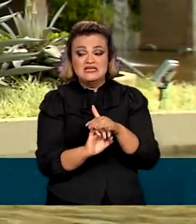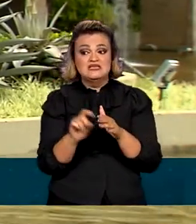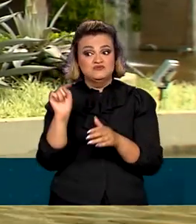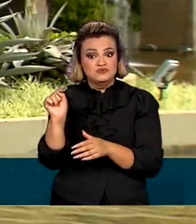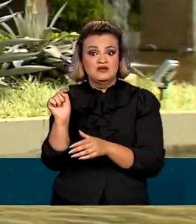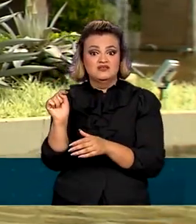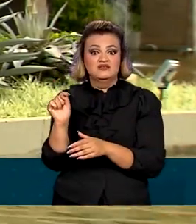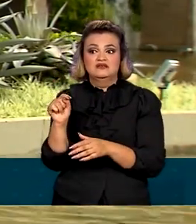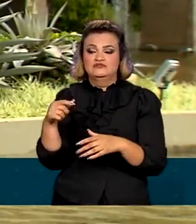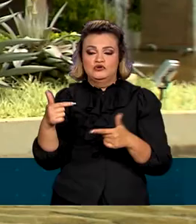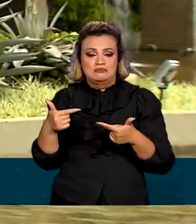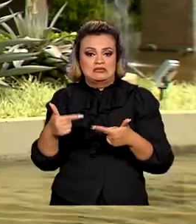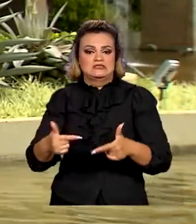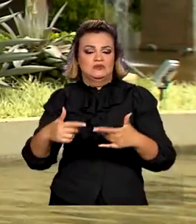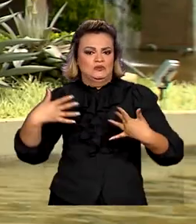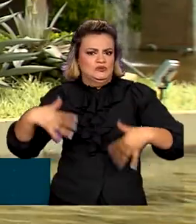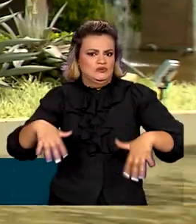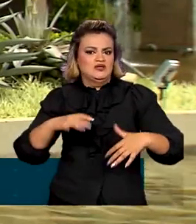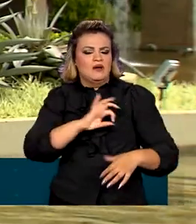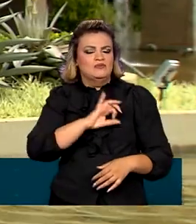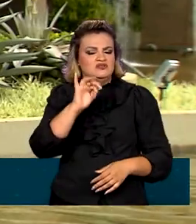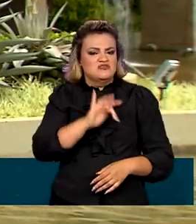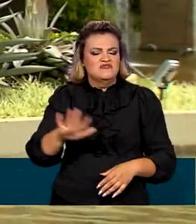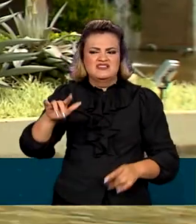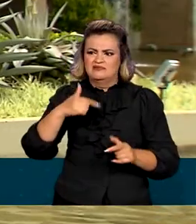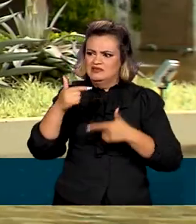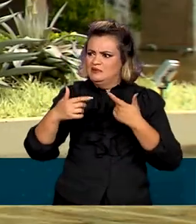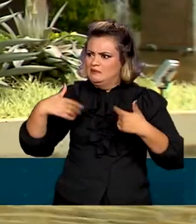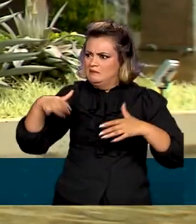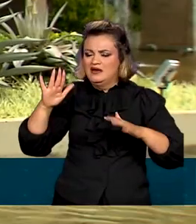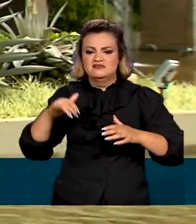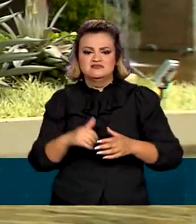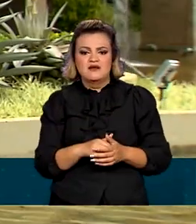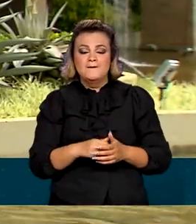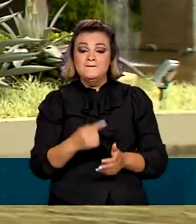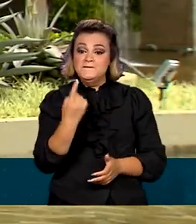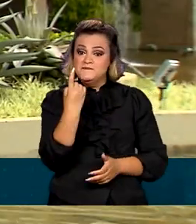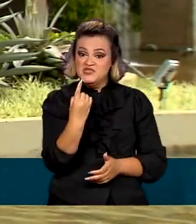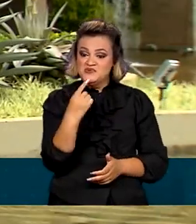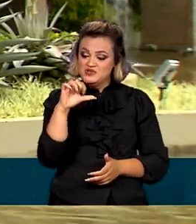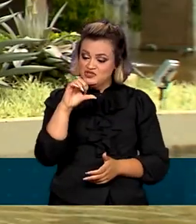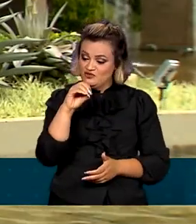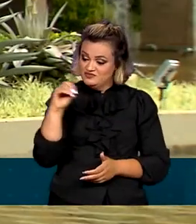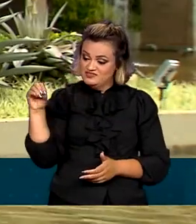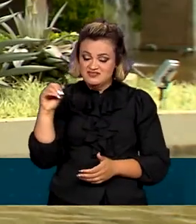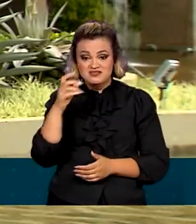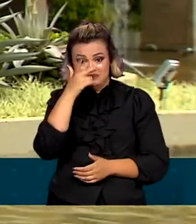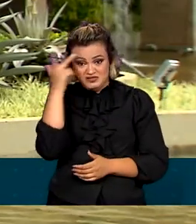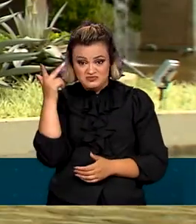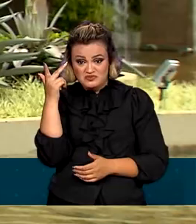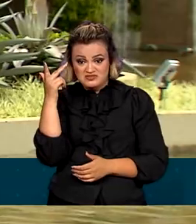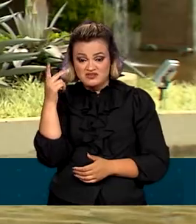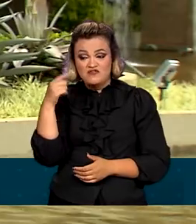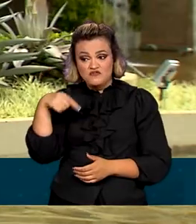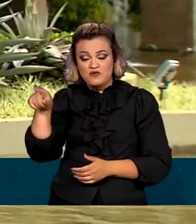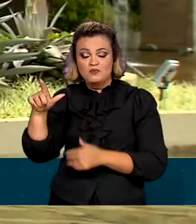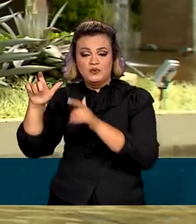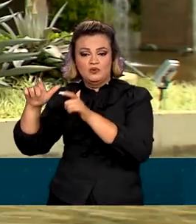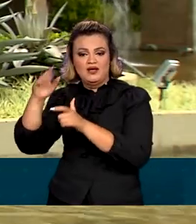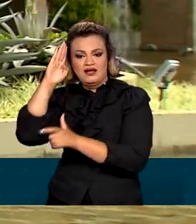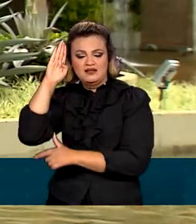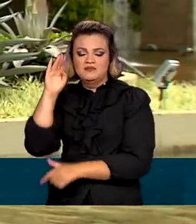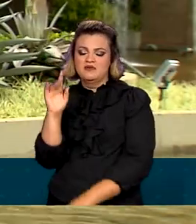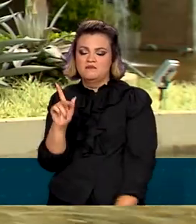maior já realizada pela Polícia Federal. Quase 1.900 pessoas foram conduzidas para a Academia Nacional da